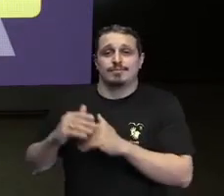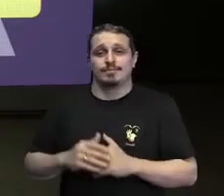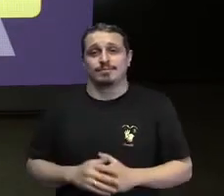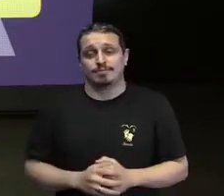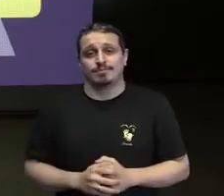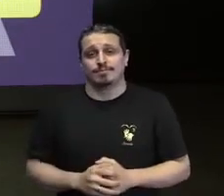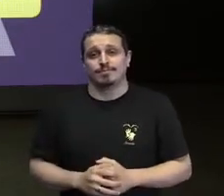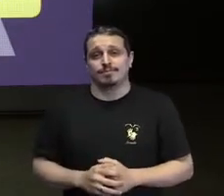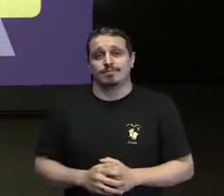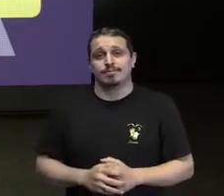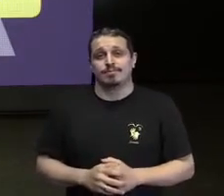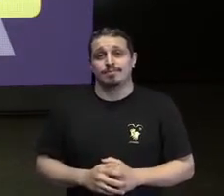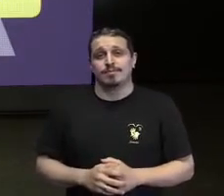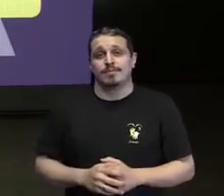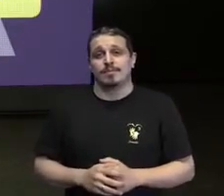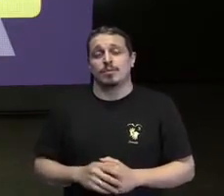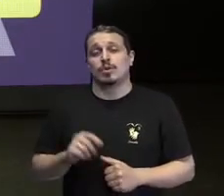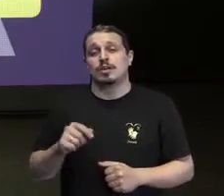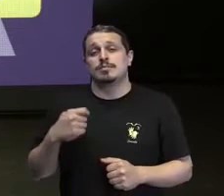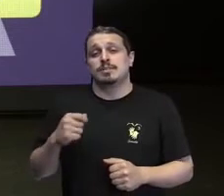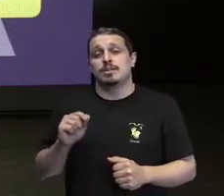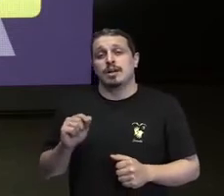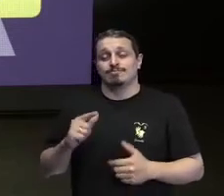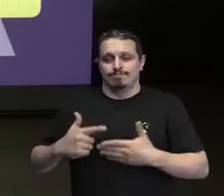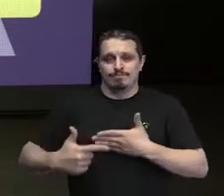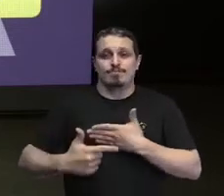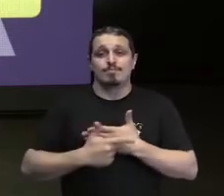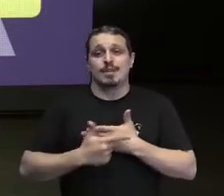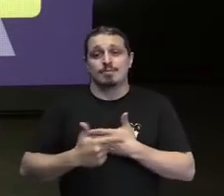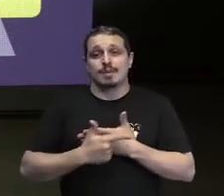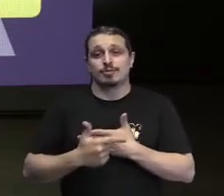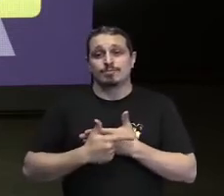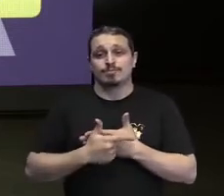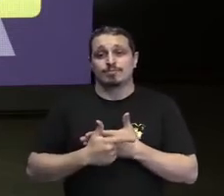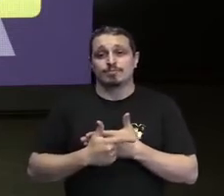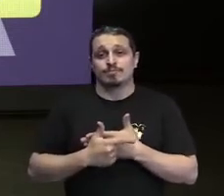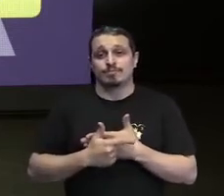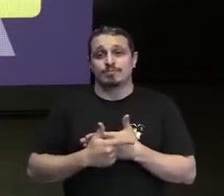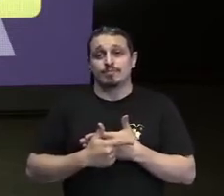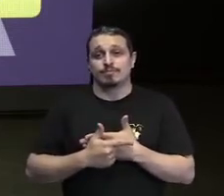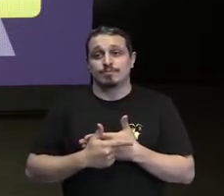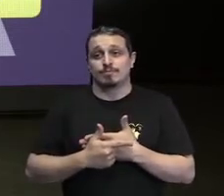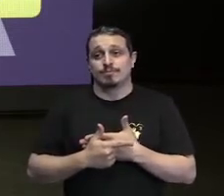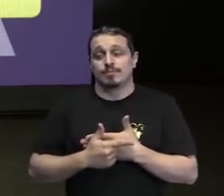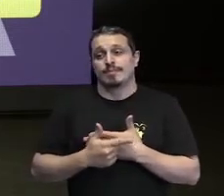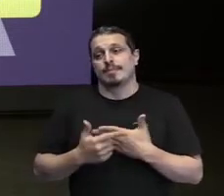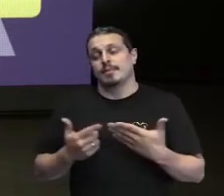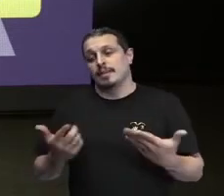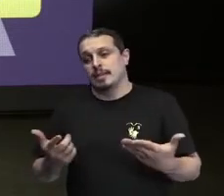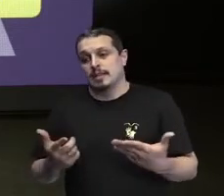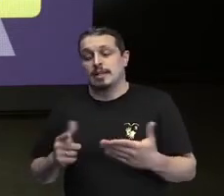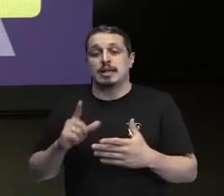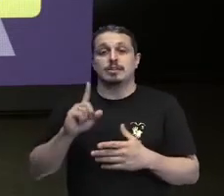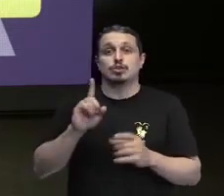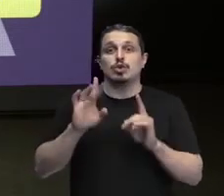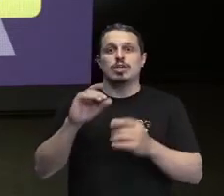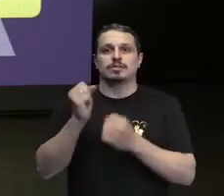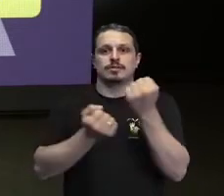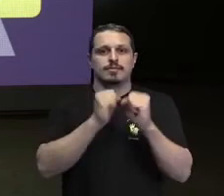o grande papel das empresas, de forma geral, além de gerar essa transformação na sociedade,